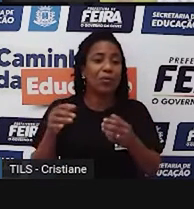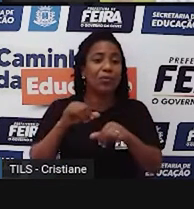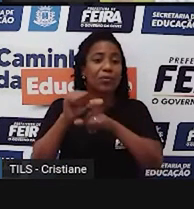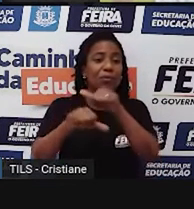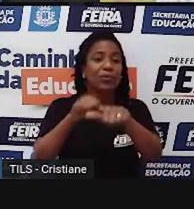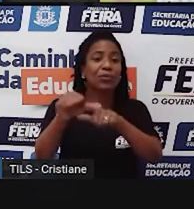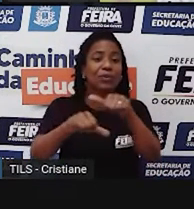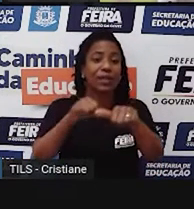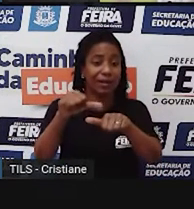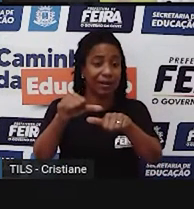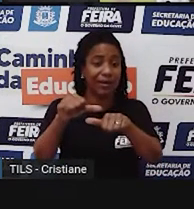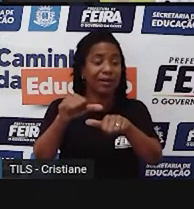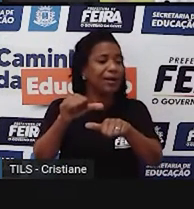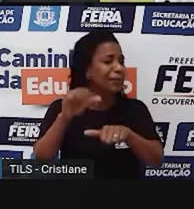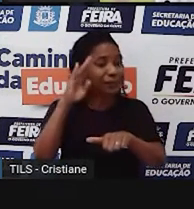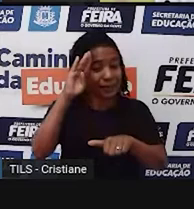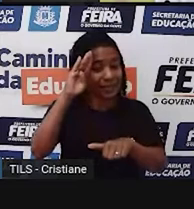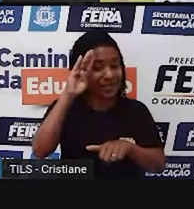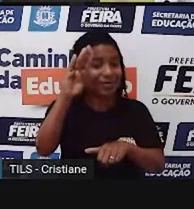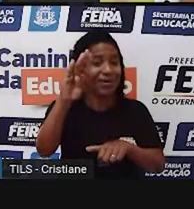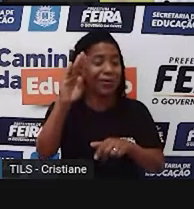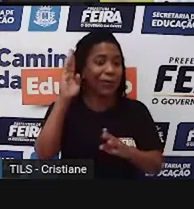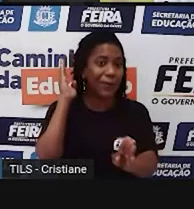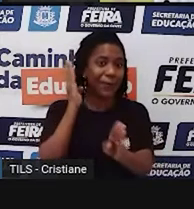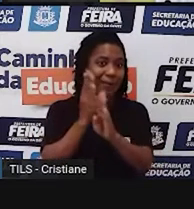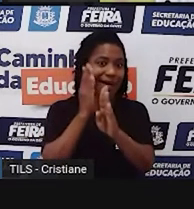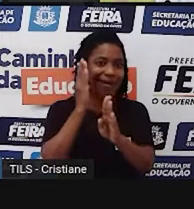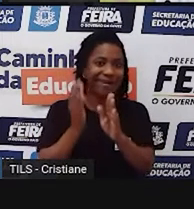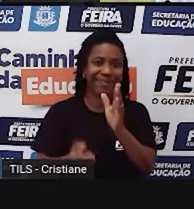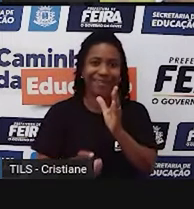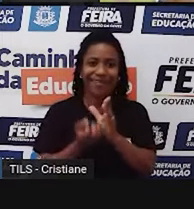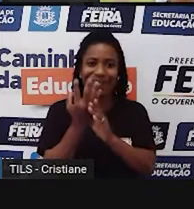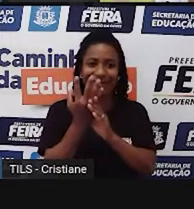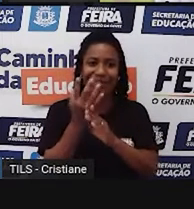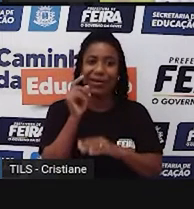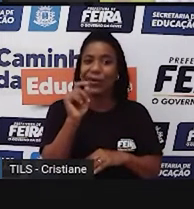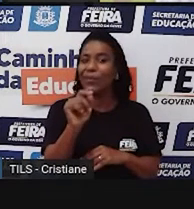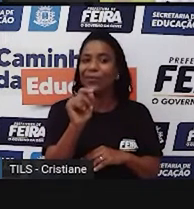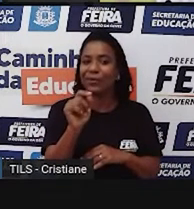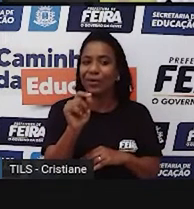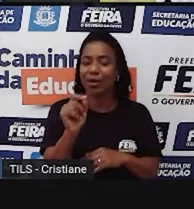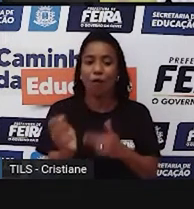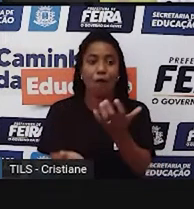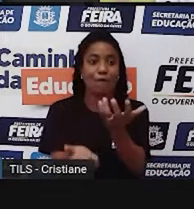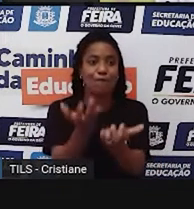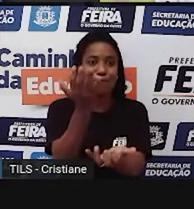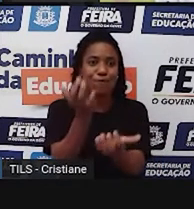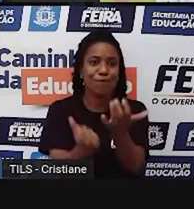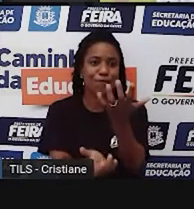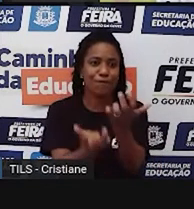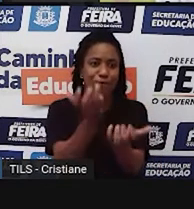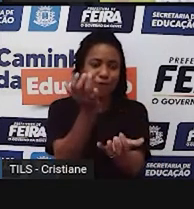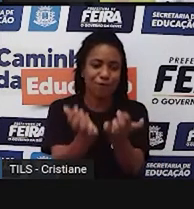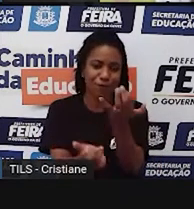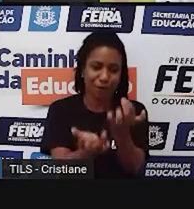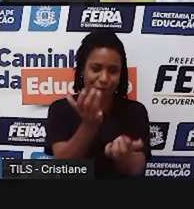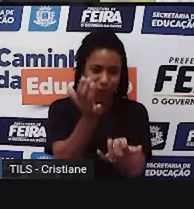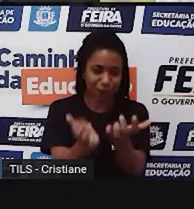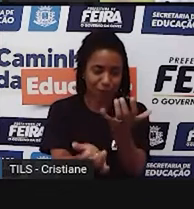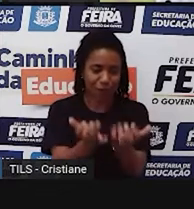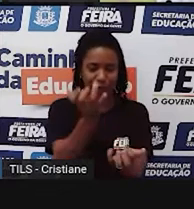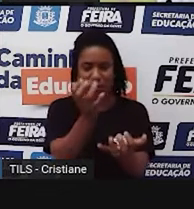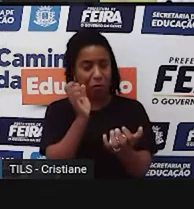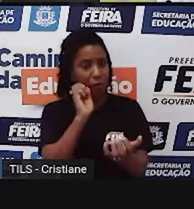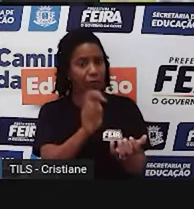questão do fogo. A partir do momento que o homem descobriu o fogo, que ele podia assar, né, alguns tipos de